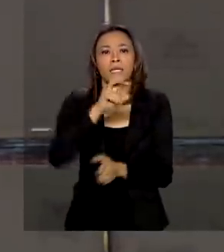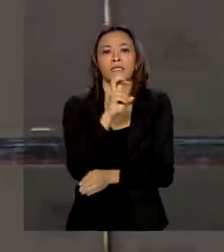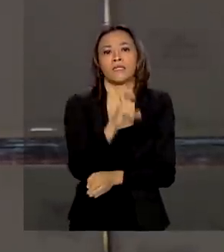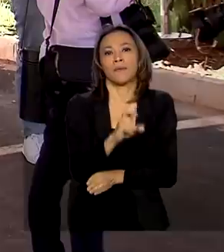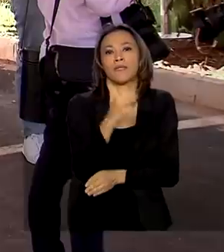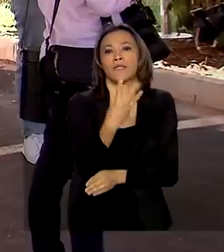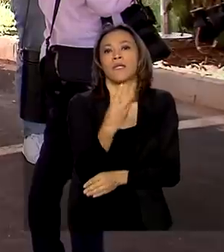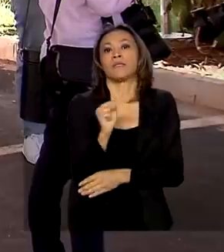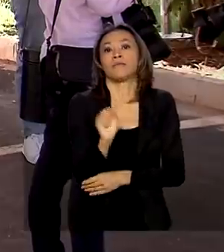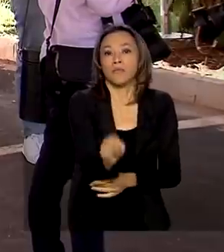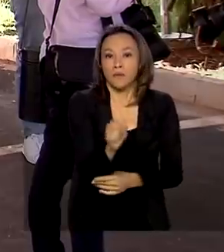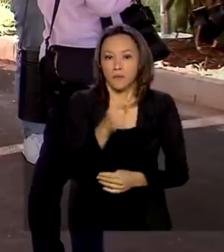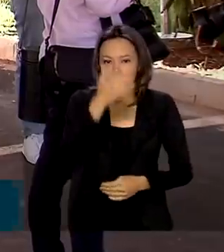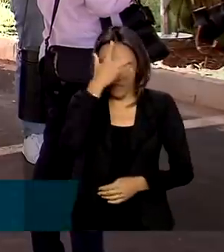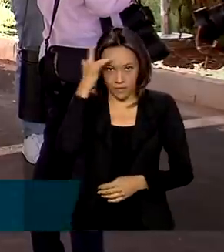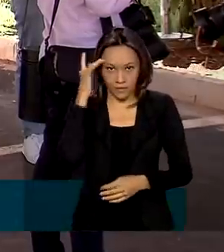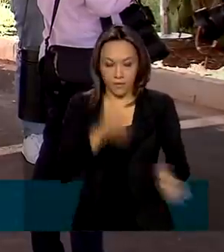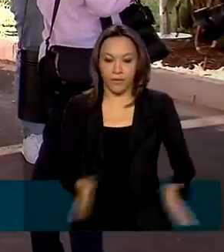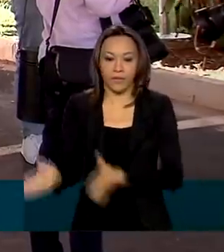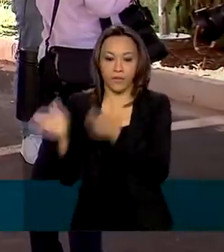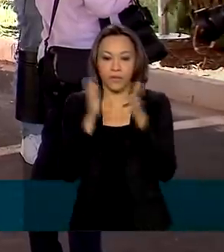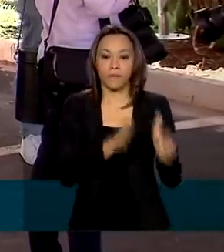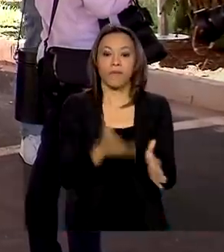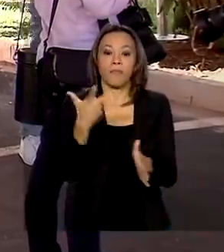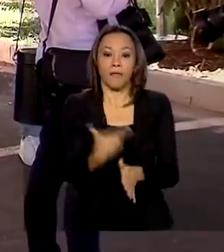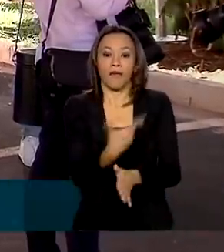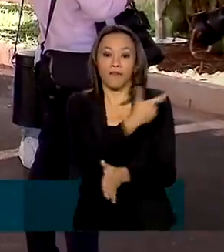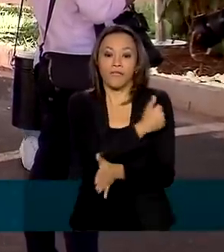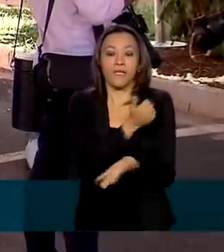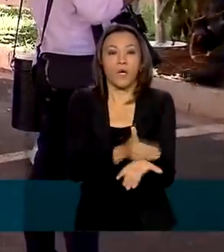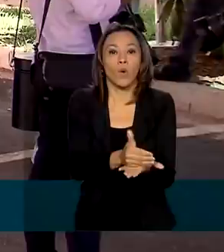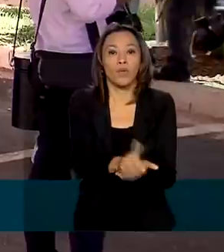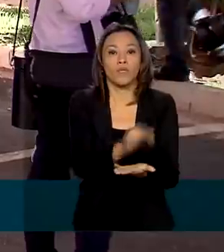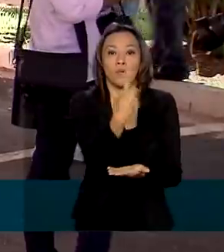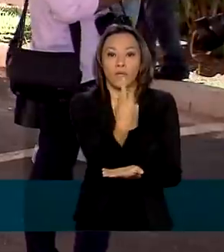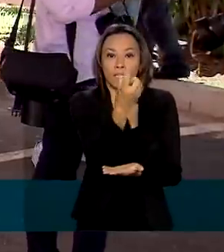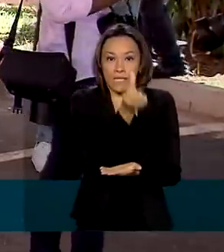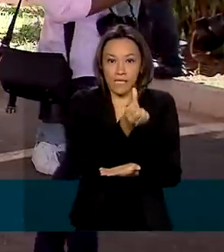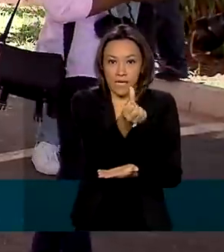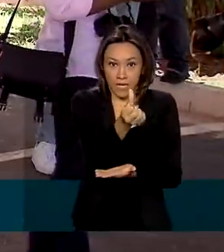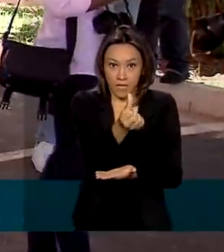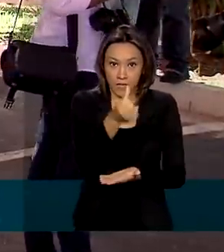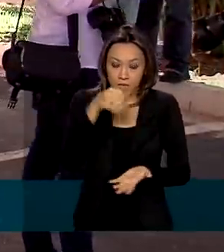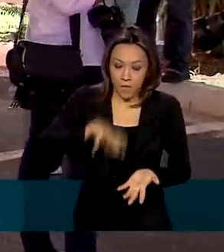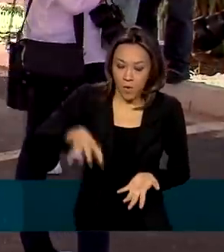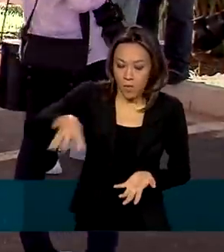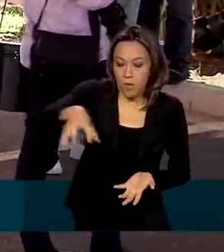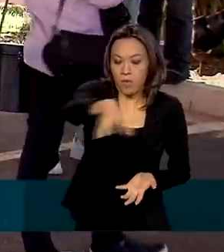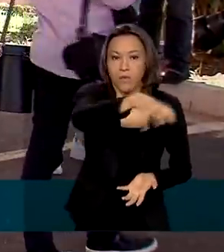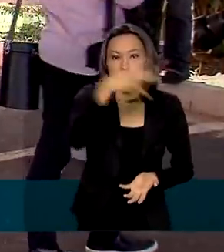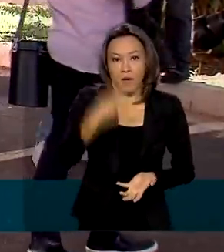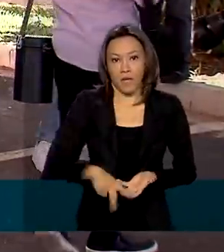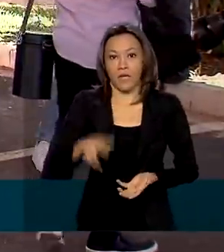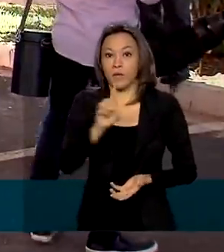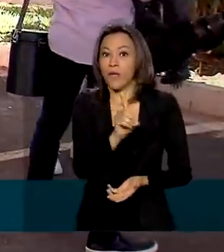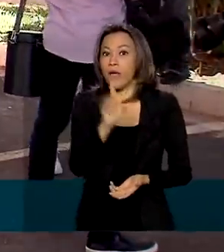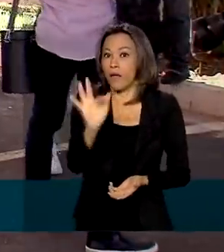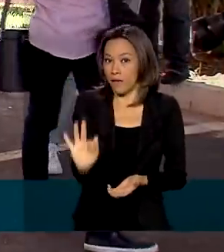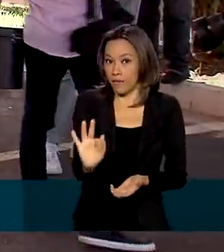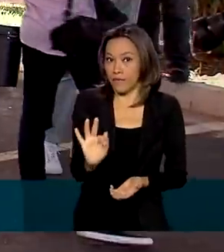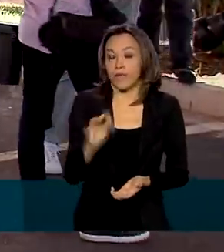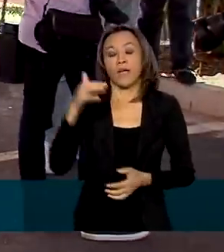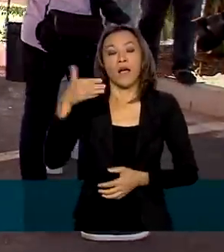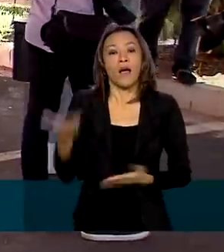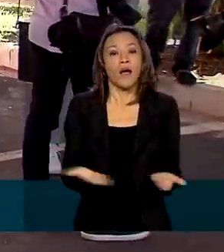pessoas. A vacinação começou simultaneamente em 16 unidades de referência do Distrito Federal. Nesse primeiro momento,